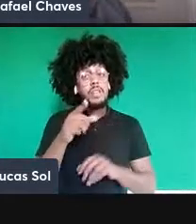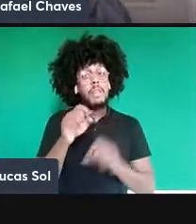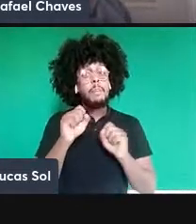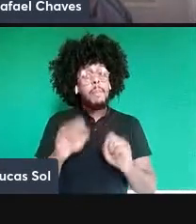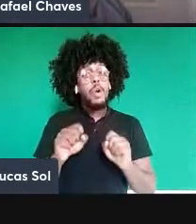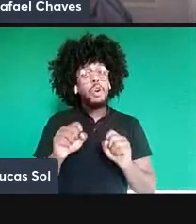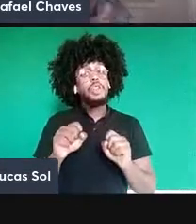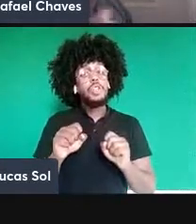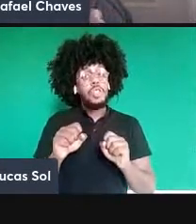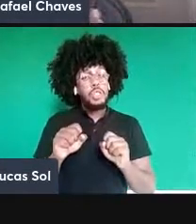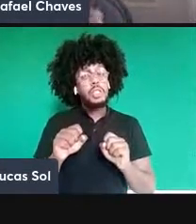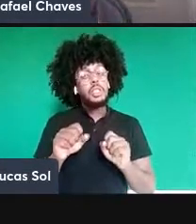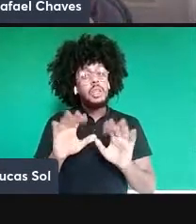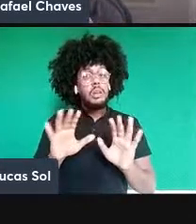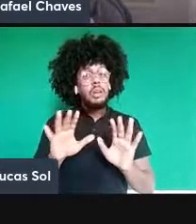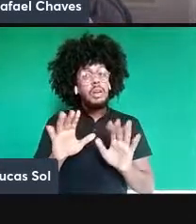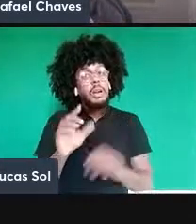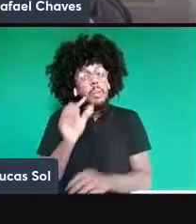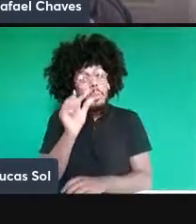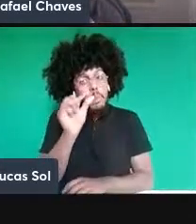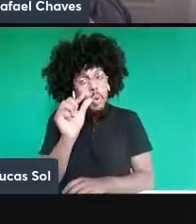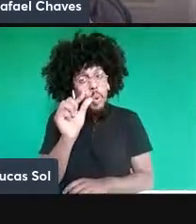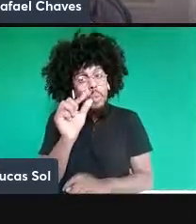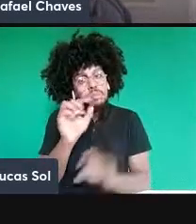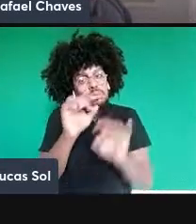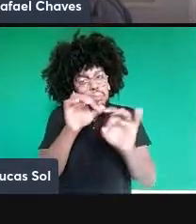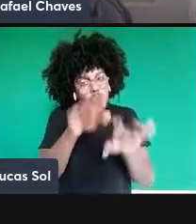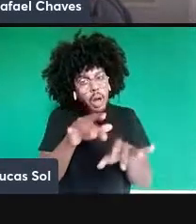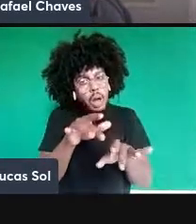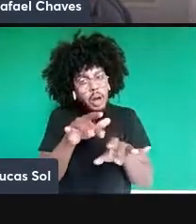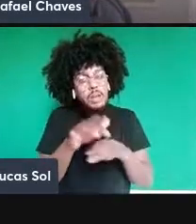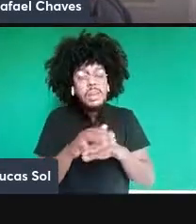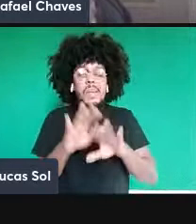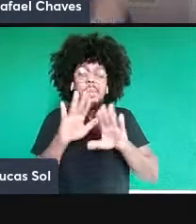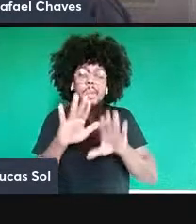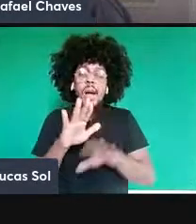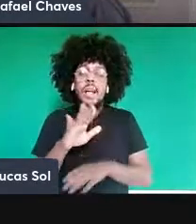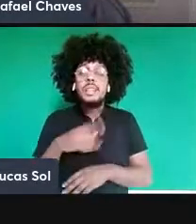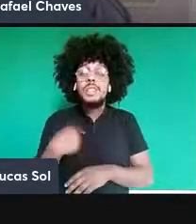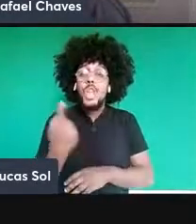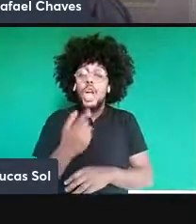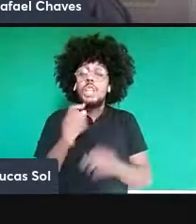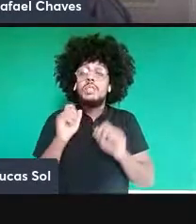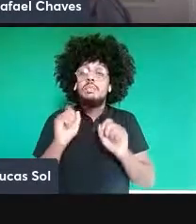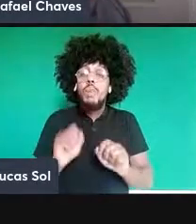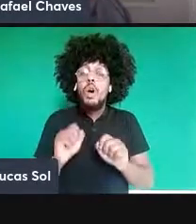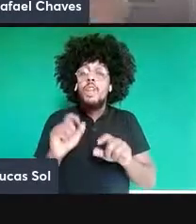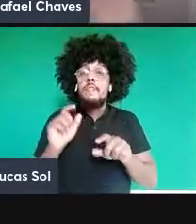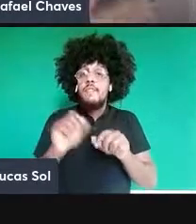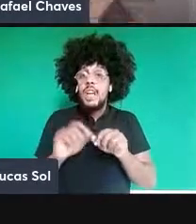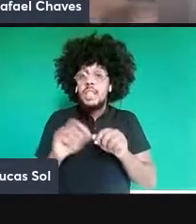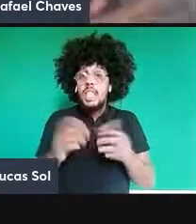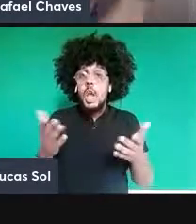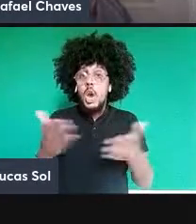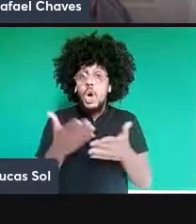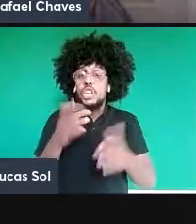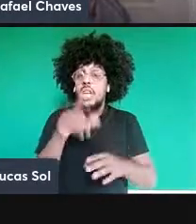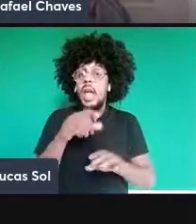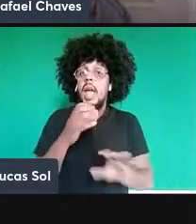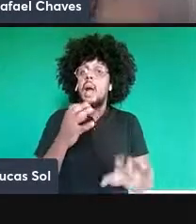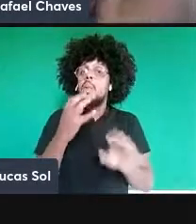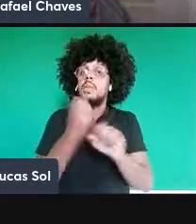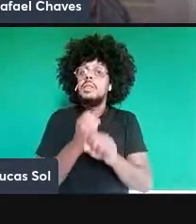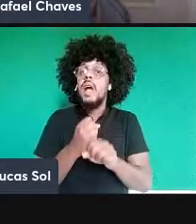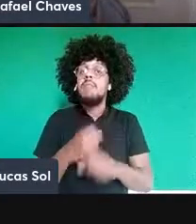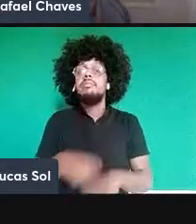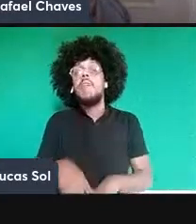abrir um pouco mais. Então, assim, o que a gente pode fazer hoje em dia é quantificar quanto é que a gente tem que abrir mão dessas